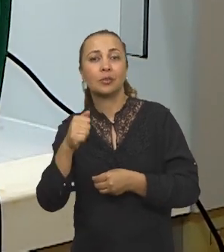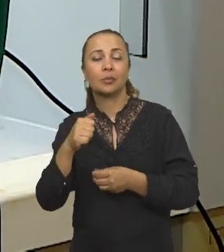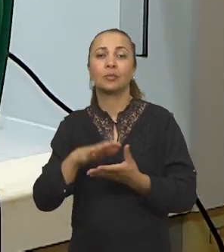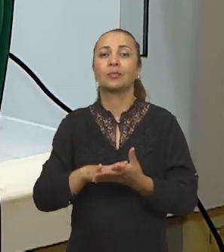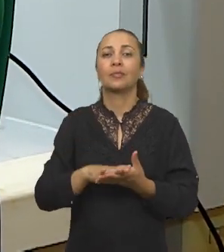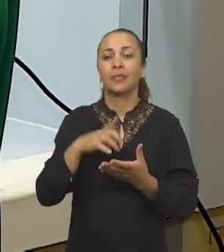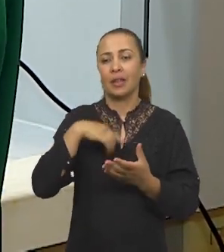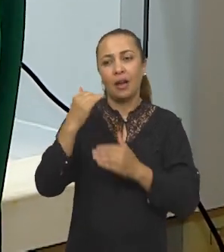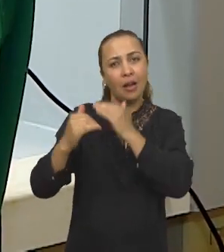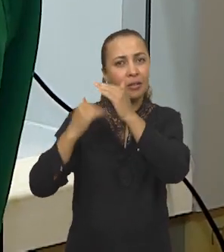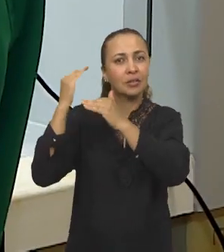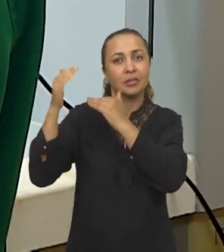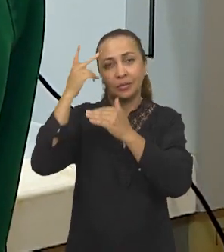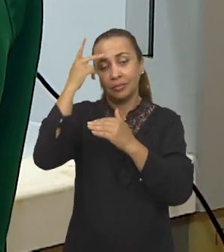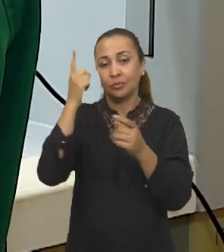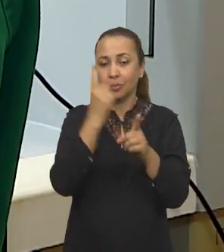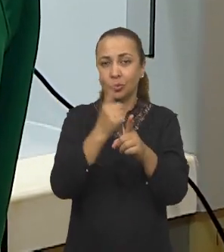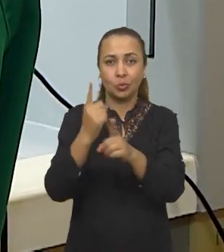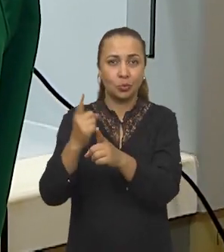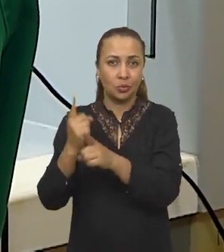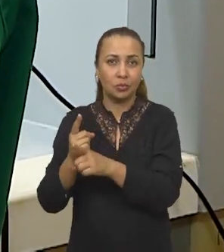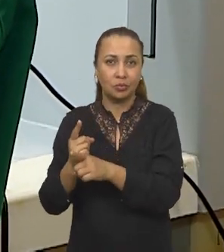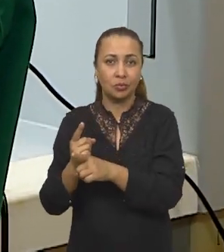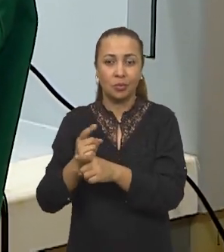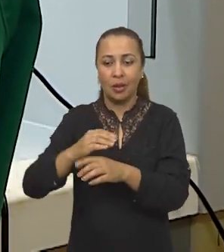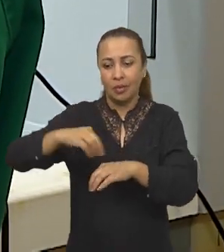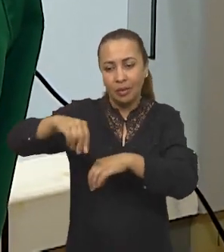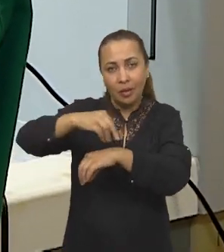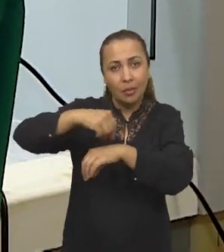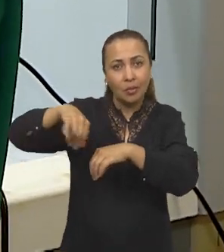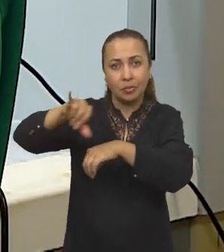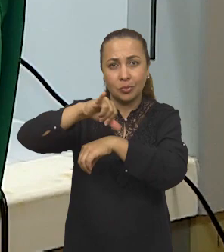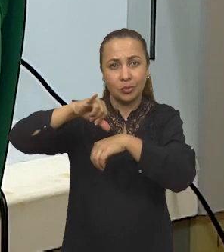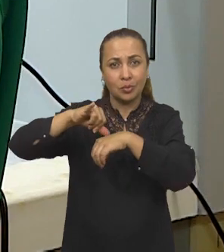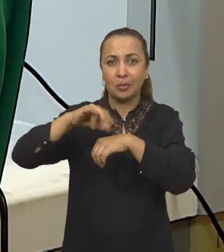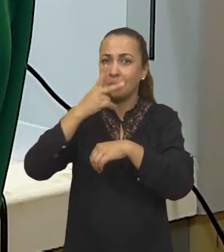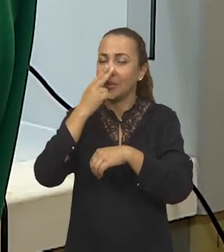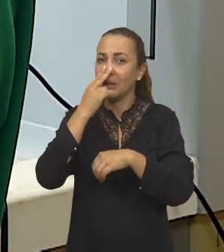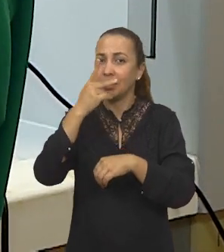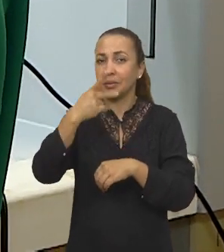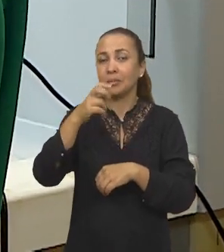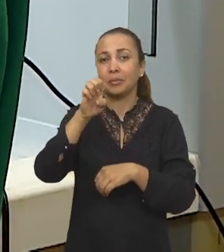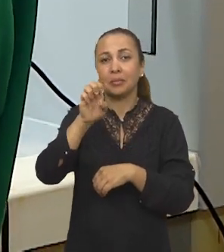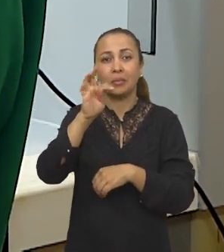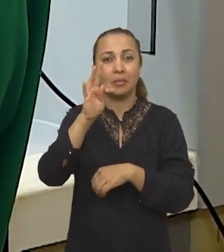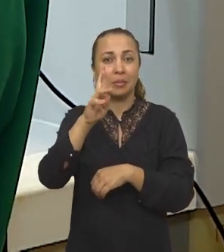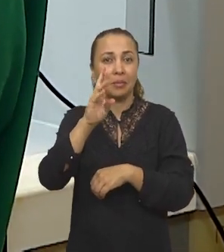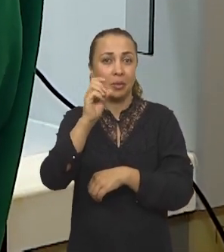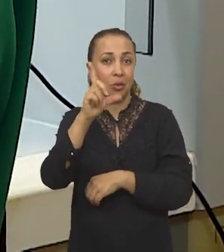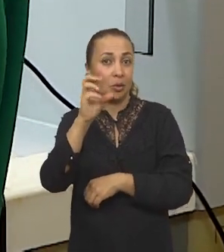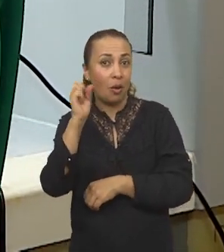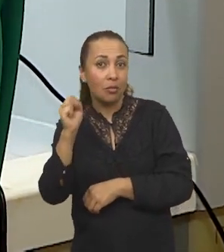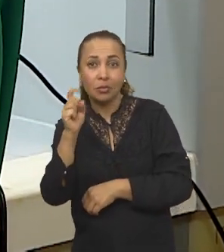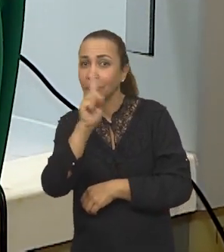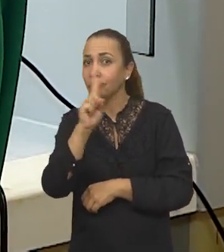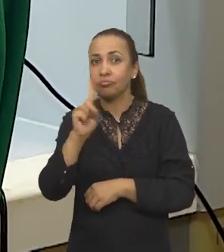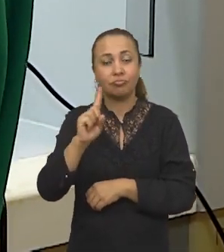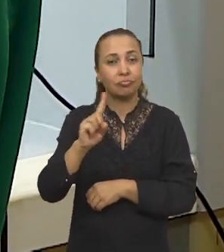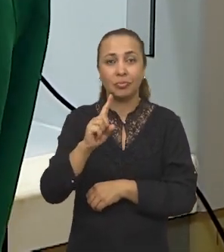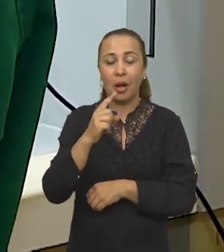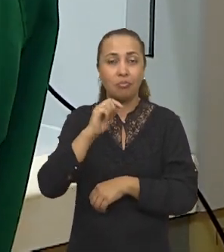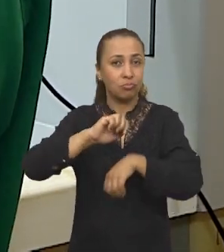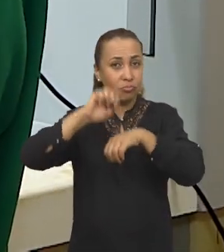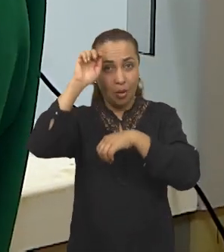aí, elas estão em ascensão para obter desse material bruto, que parece um petróleo, mas não é, é um óleo de origem vegetal, do processo de